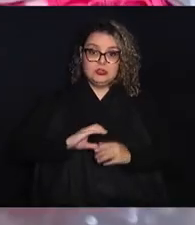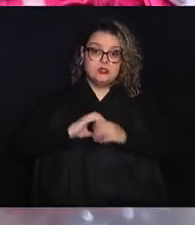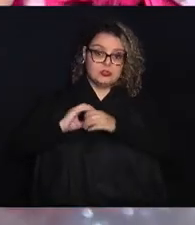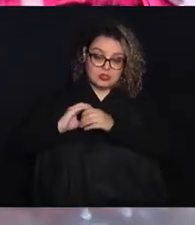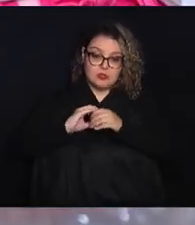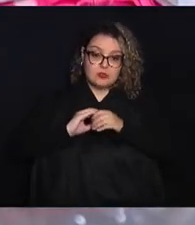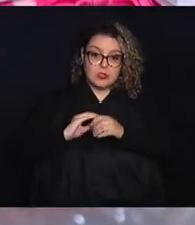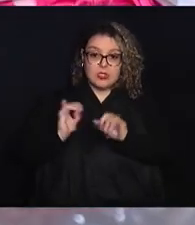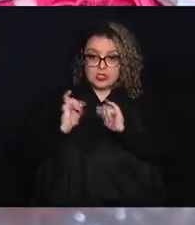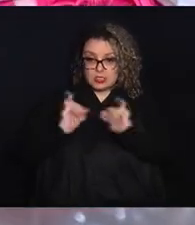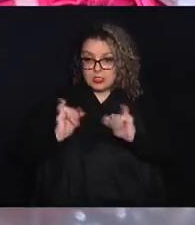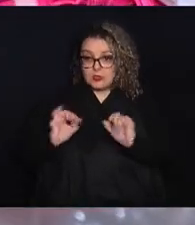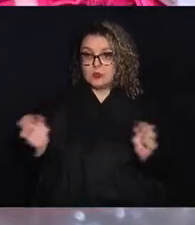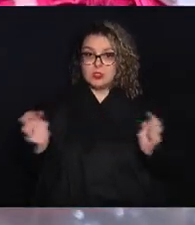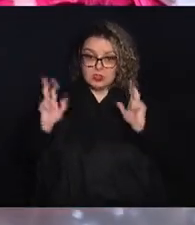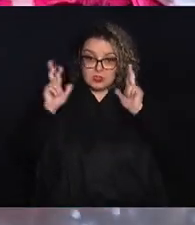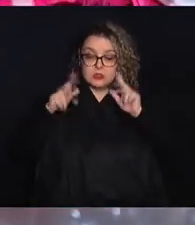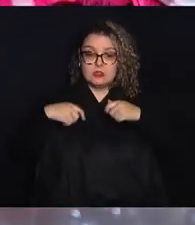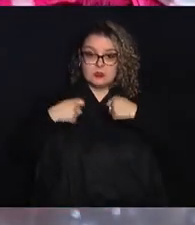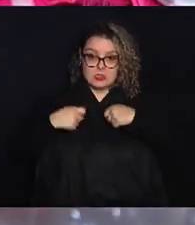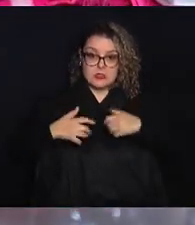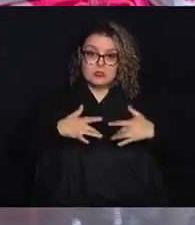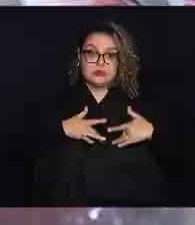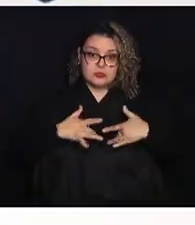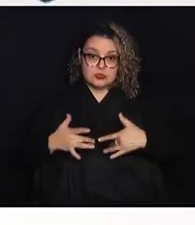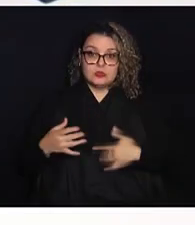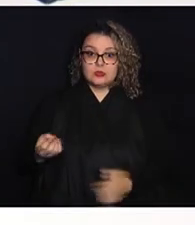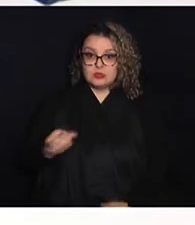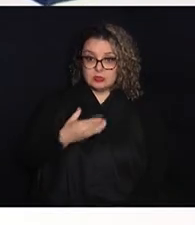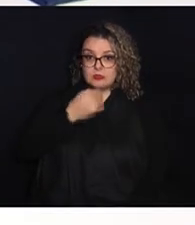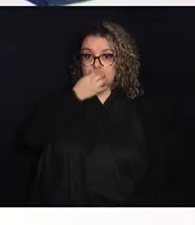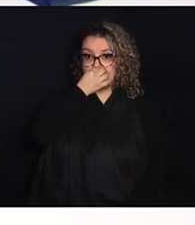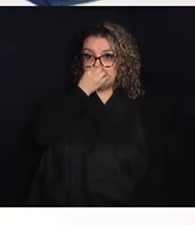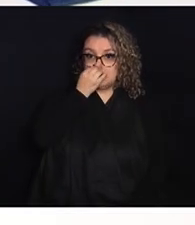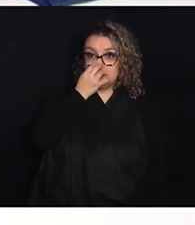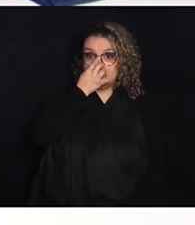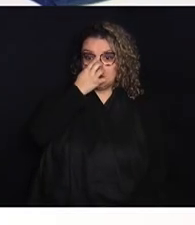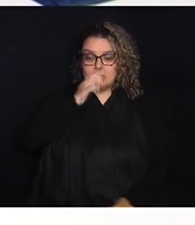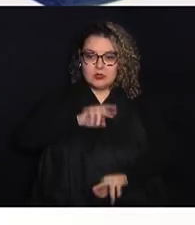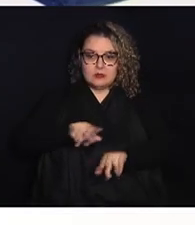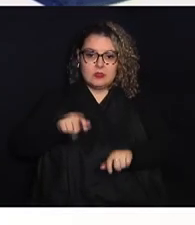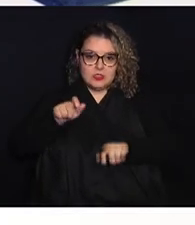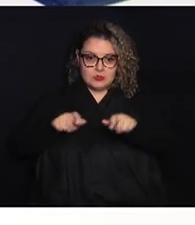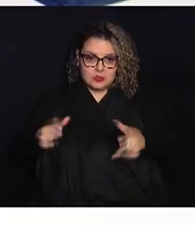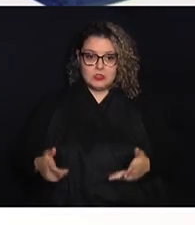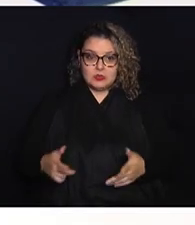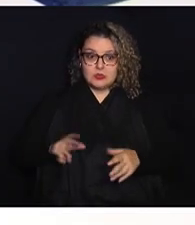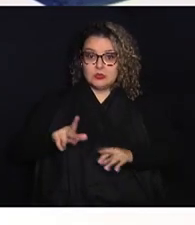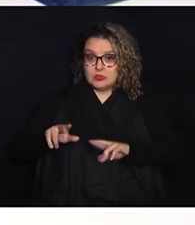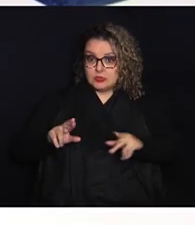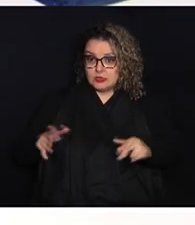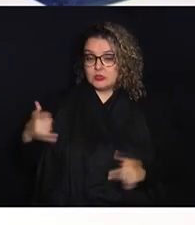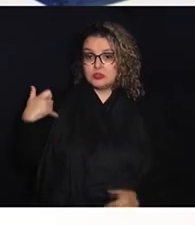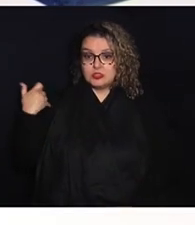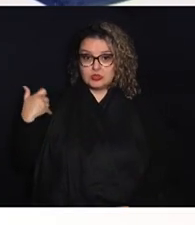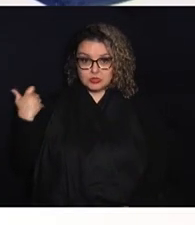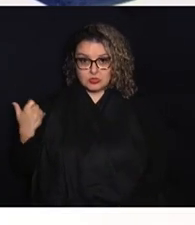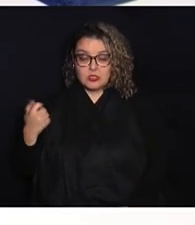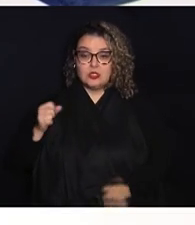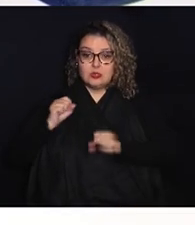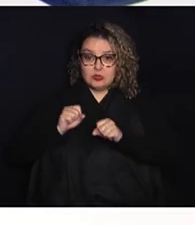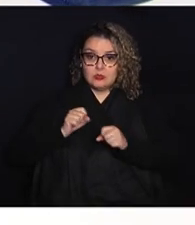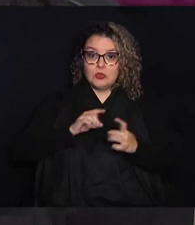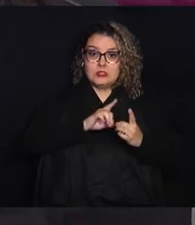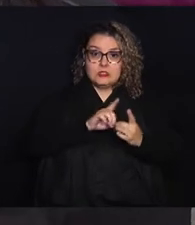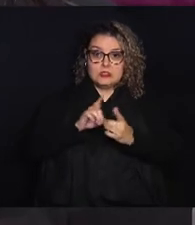e alerta a necessidade da doação de roupas novas, para que várias pessoas de diferentes faixas etárias possam ser